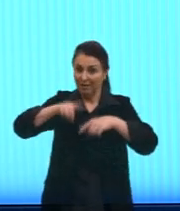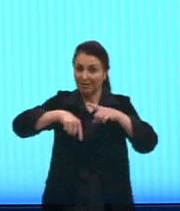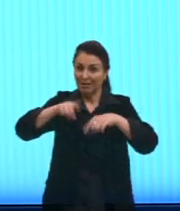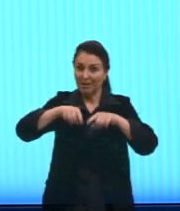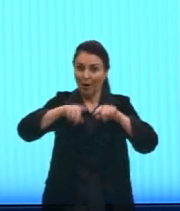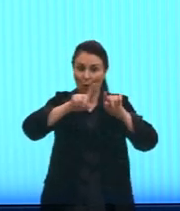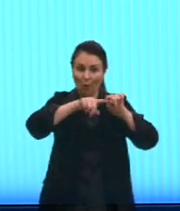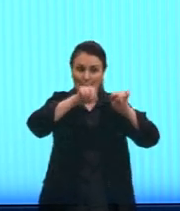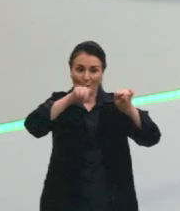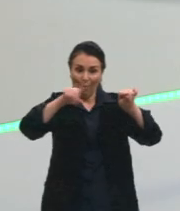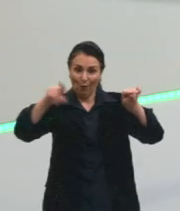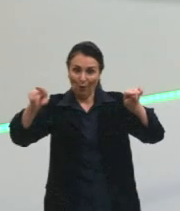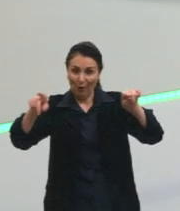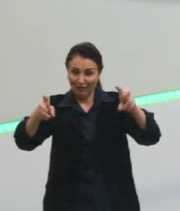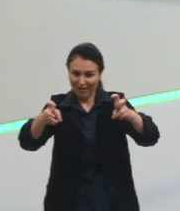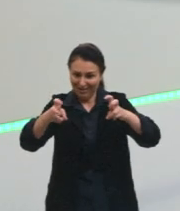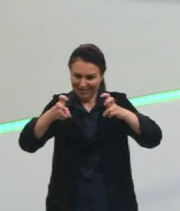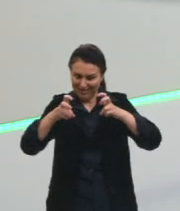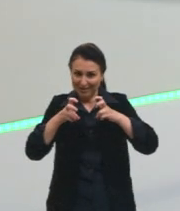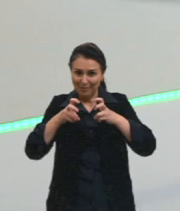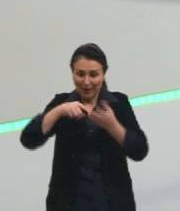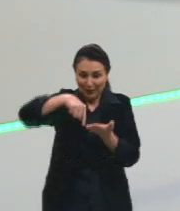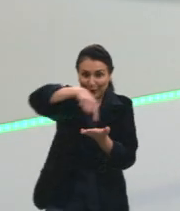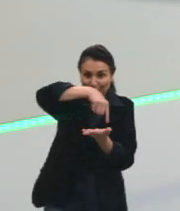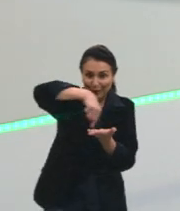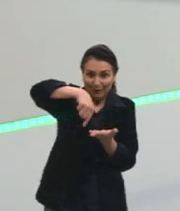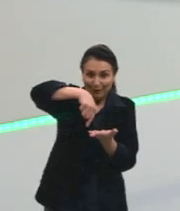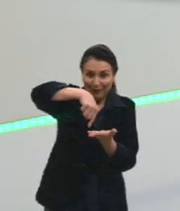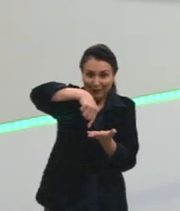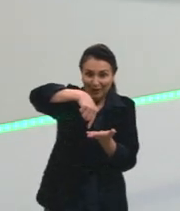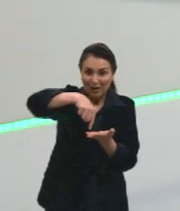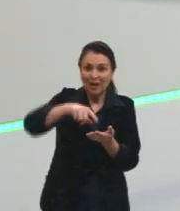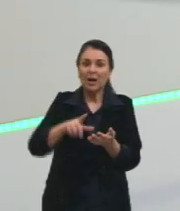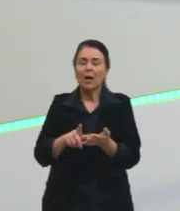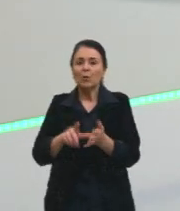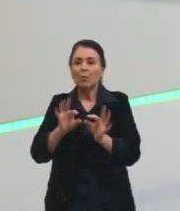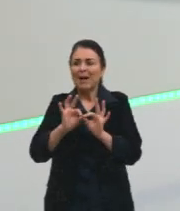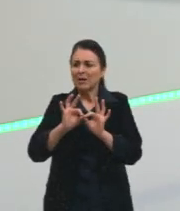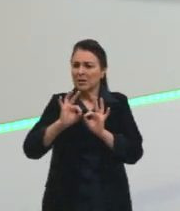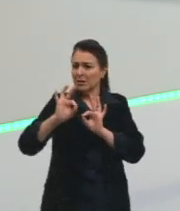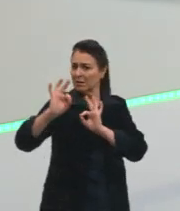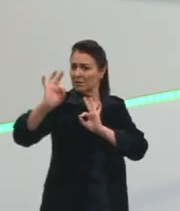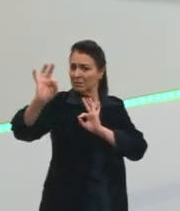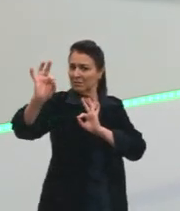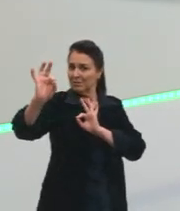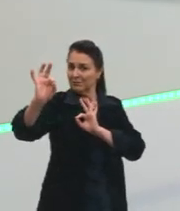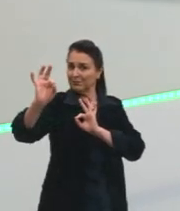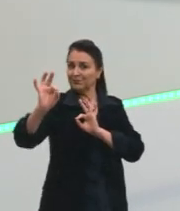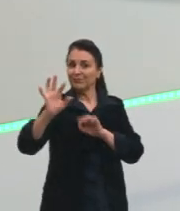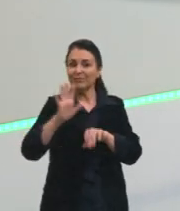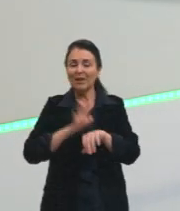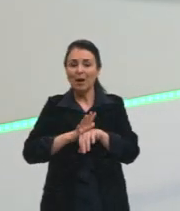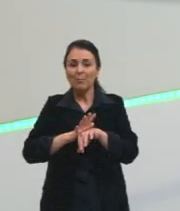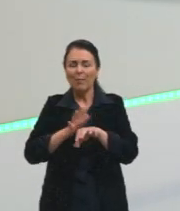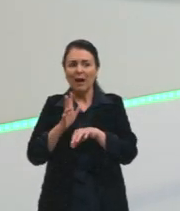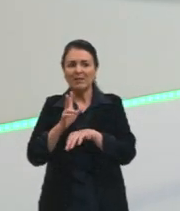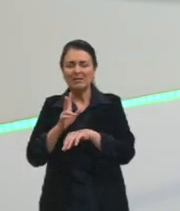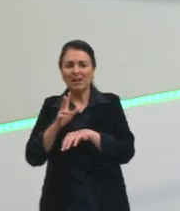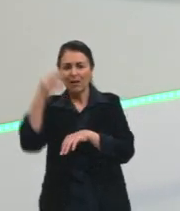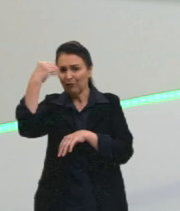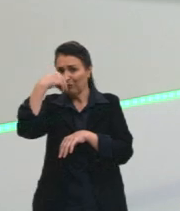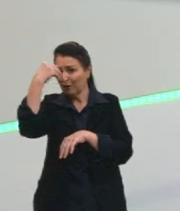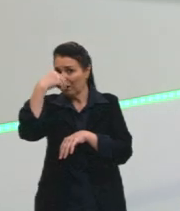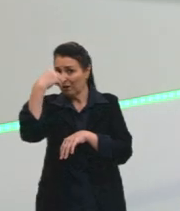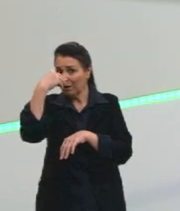onda, ele vai sabendo a distância, né, que vai sendo percorrida. Quanto mais longe, mais fraco é a